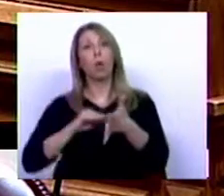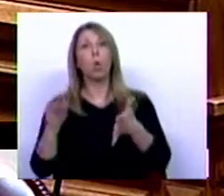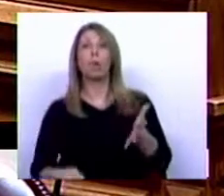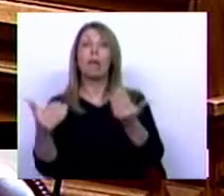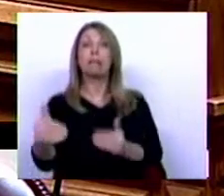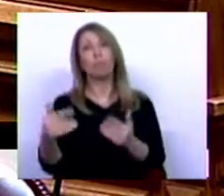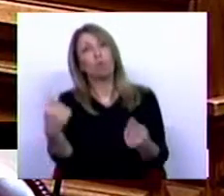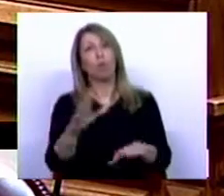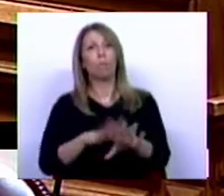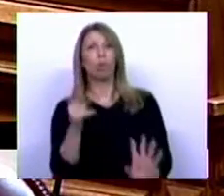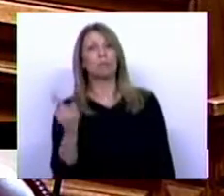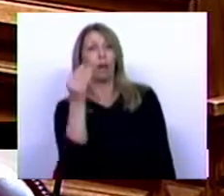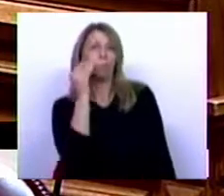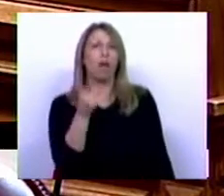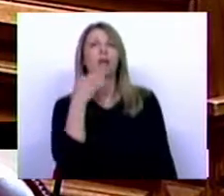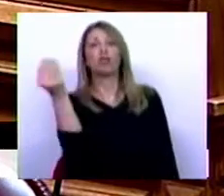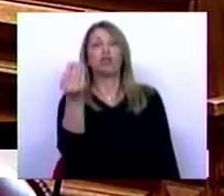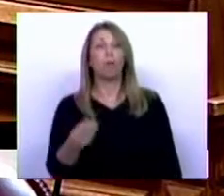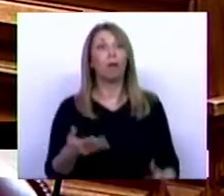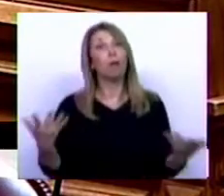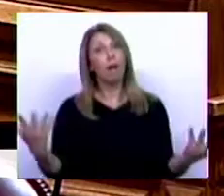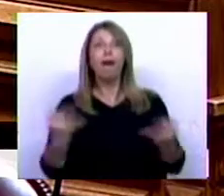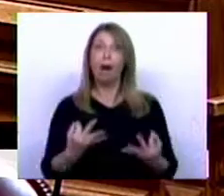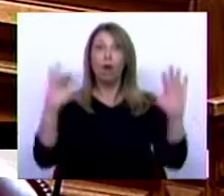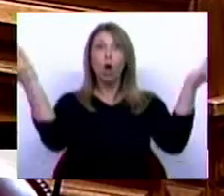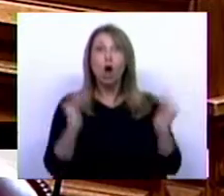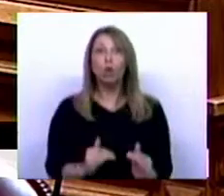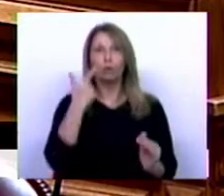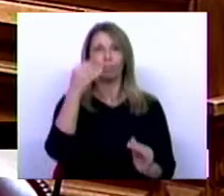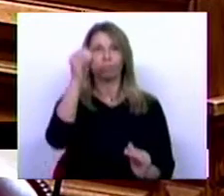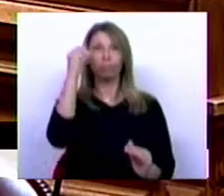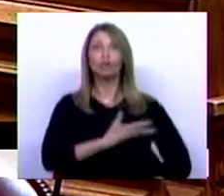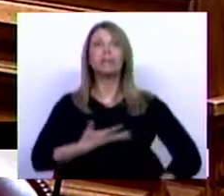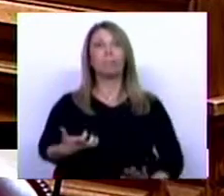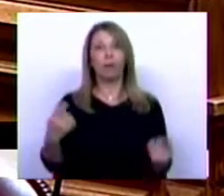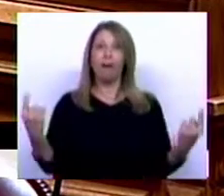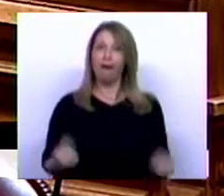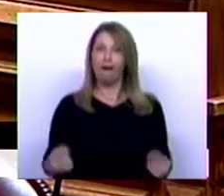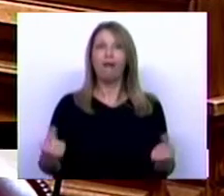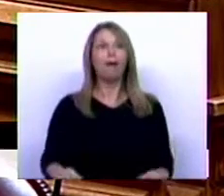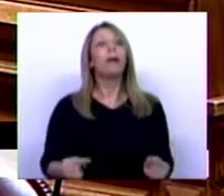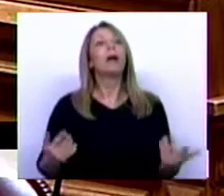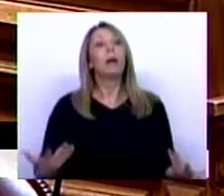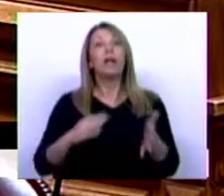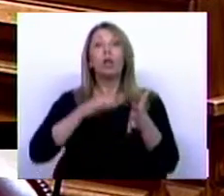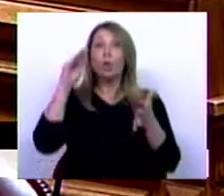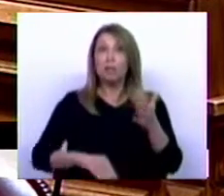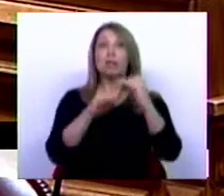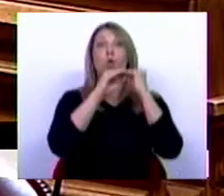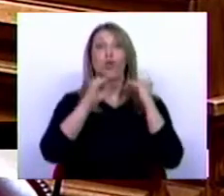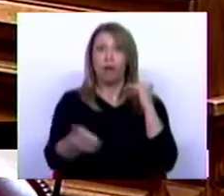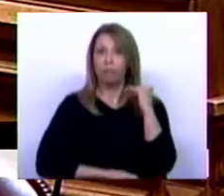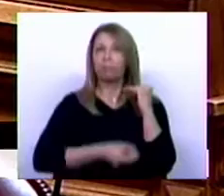isto, e muito mais, nós conseguimos uma redução histórica do desemprego, um níveis historicamente elevados de contratação estável e,